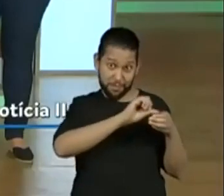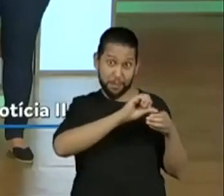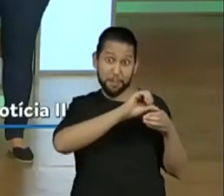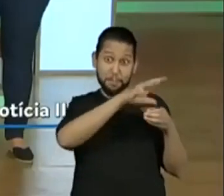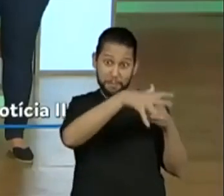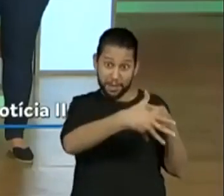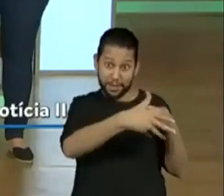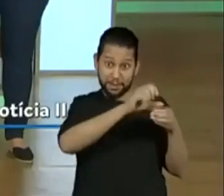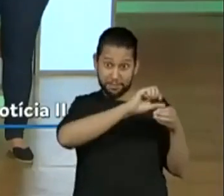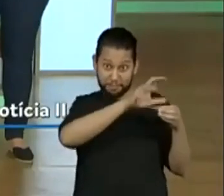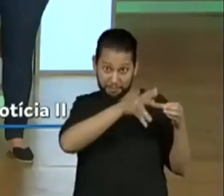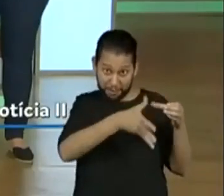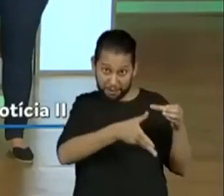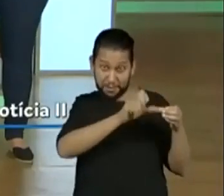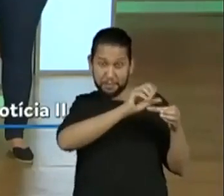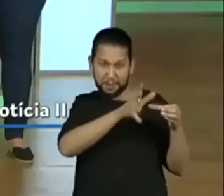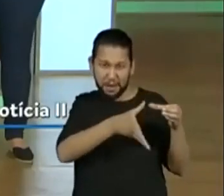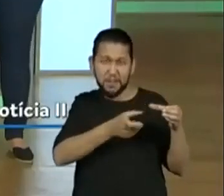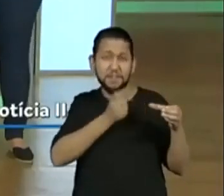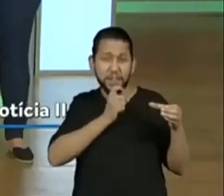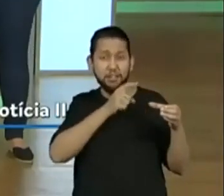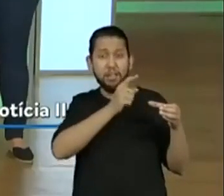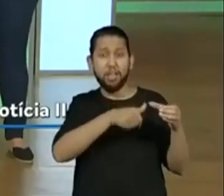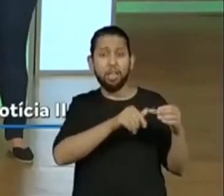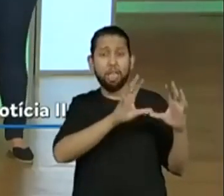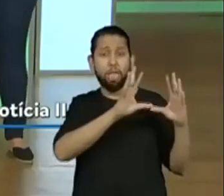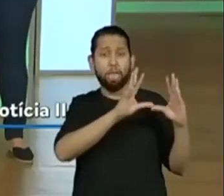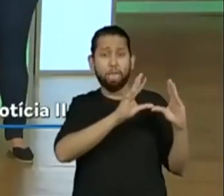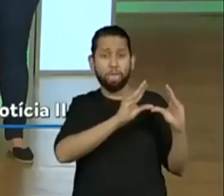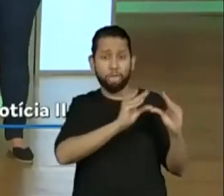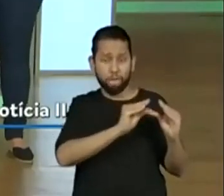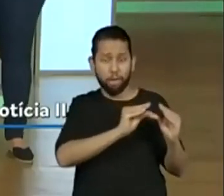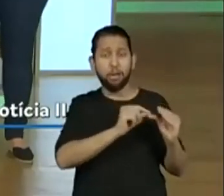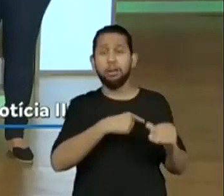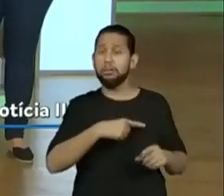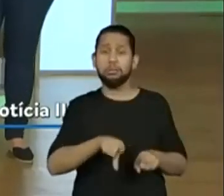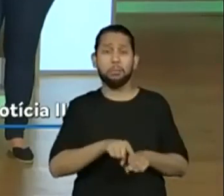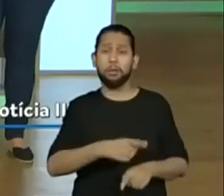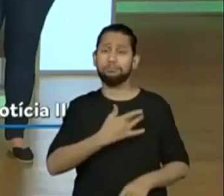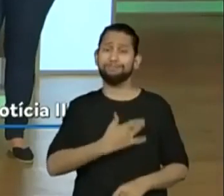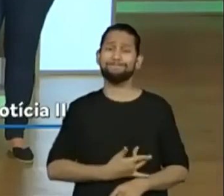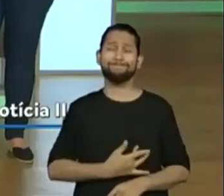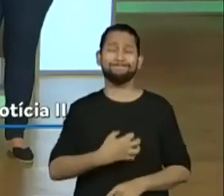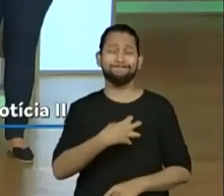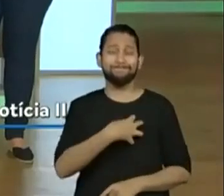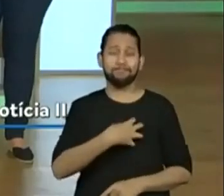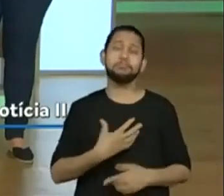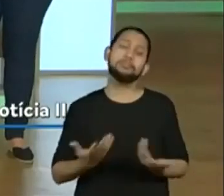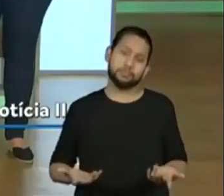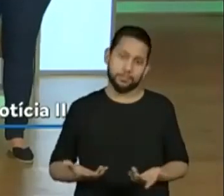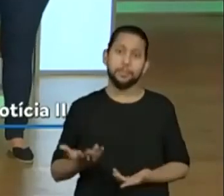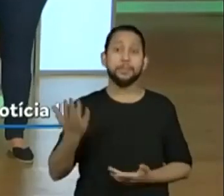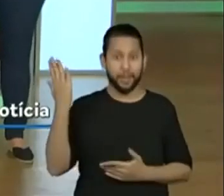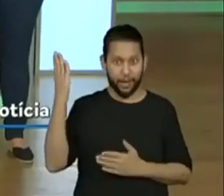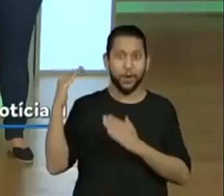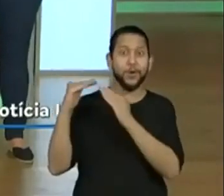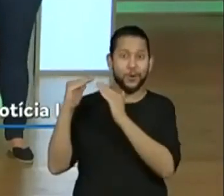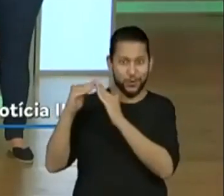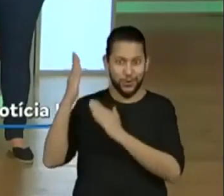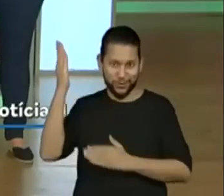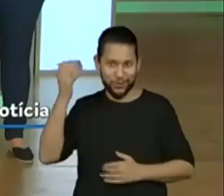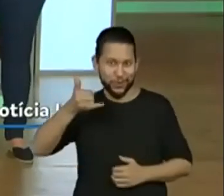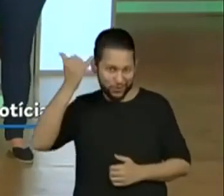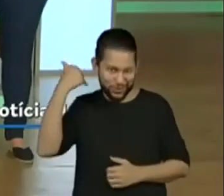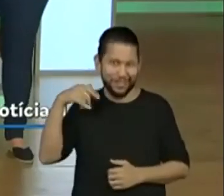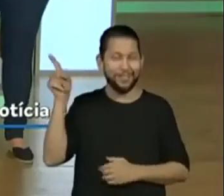relação. Olha só. Então, olha que legal. Então, a professora Juliana aqui concordou que a gente vai ficando parecido com os nossos pets. E vocês,